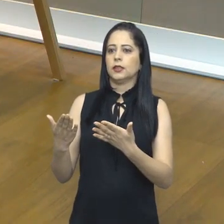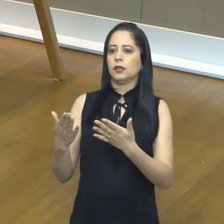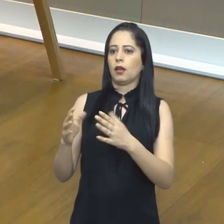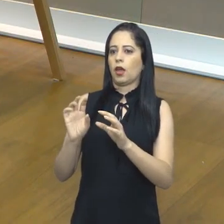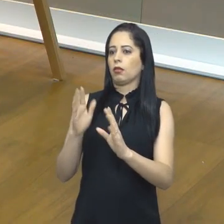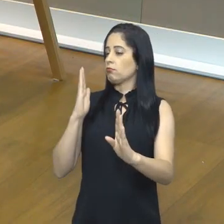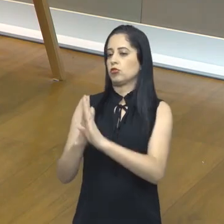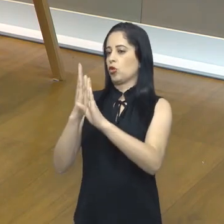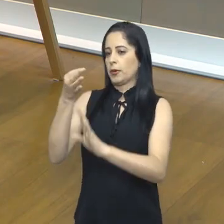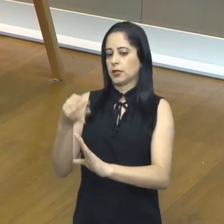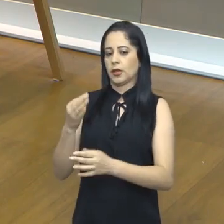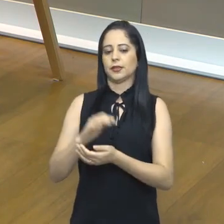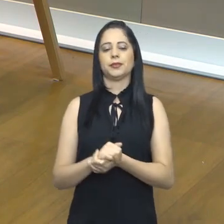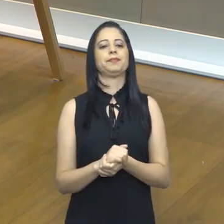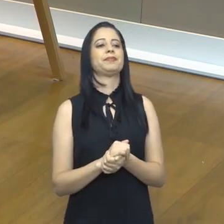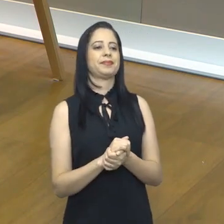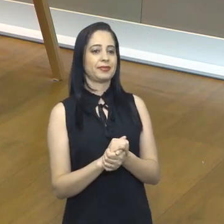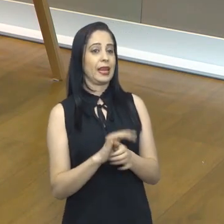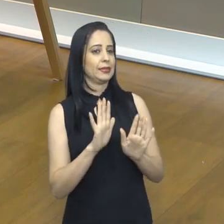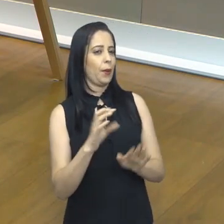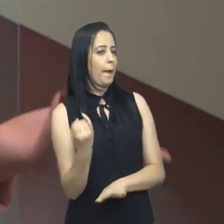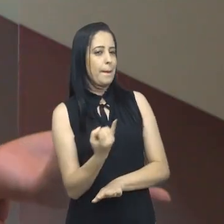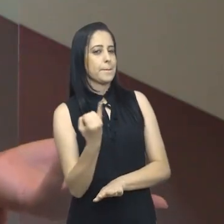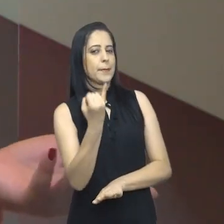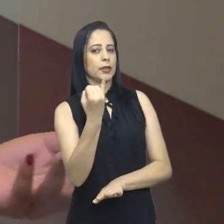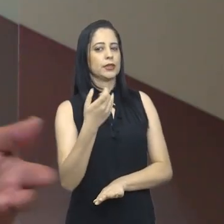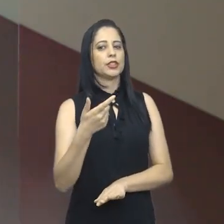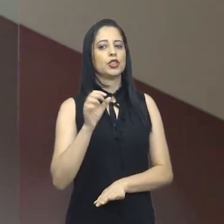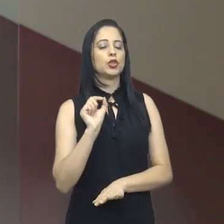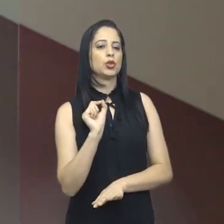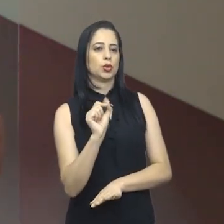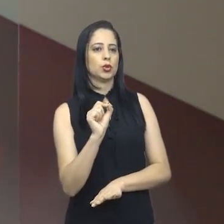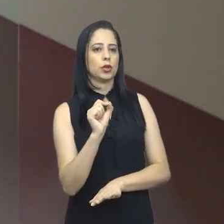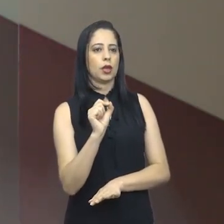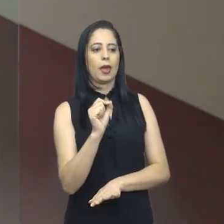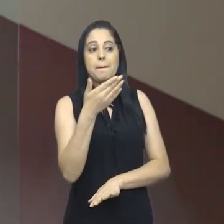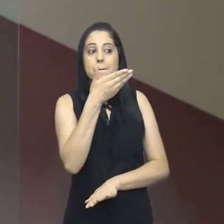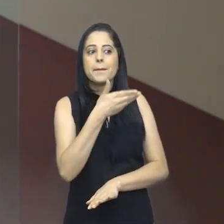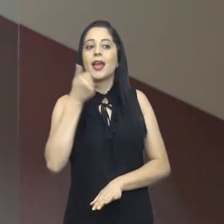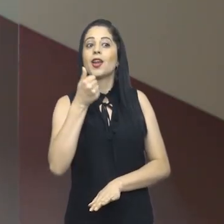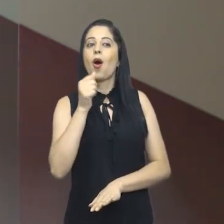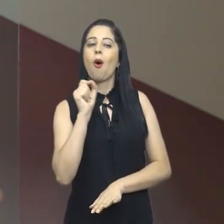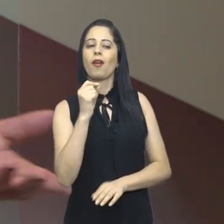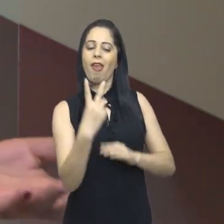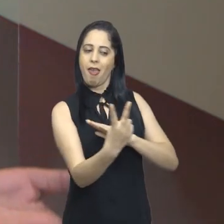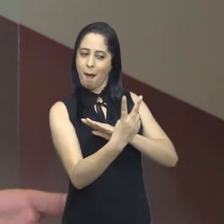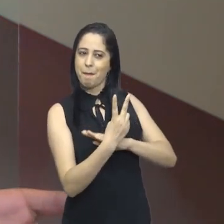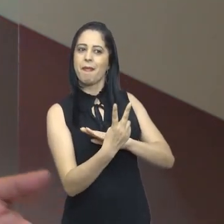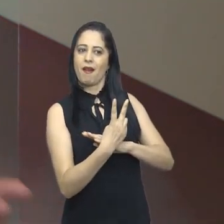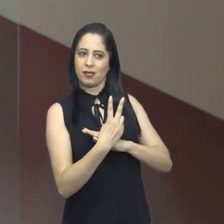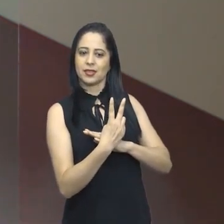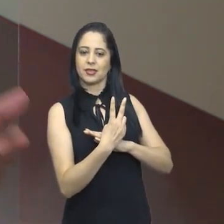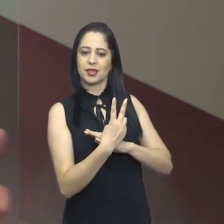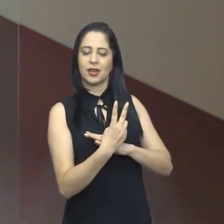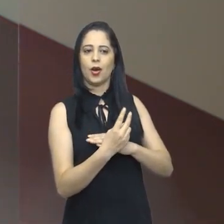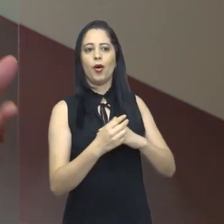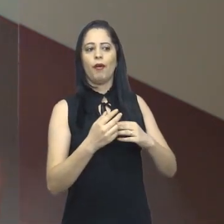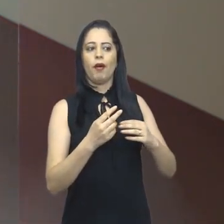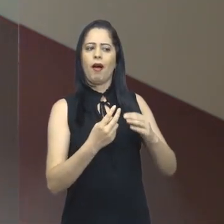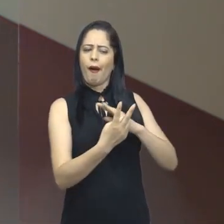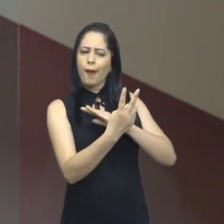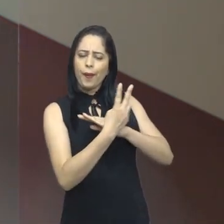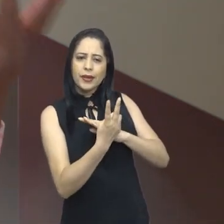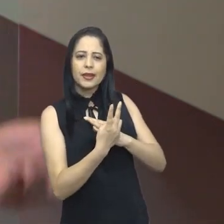desdobramento disso. Tá certo. Bom, importante reforçar que o melhor caminho ainda é a prevenção. Aqueles